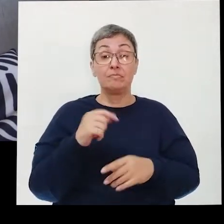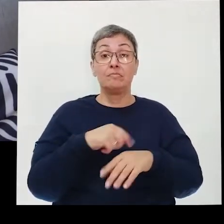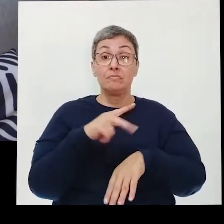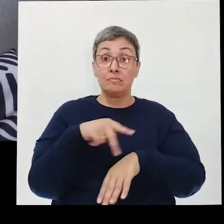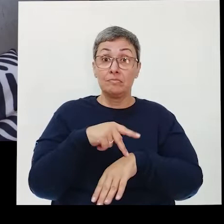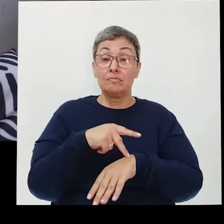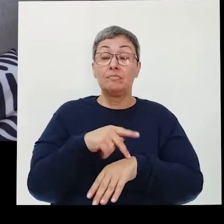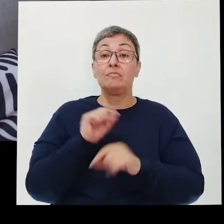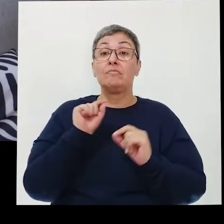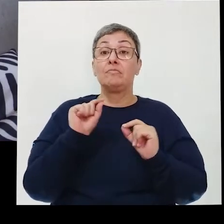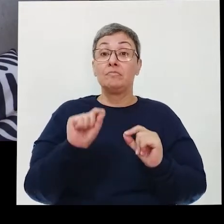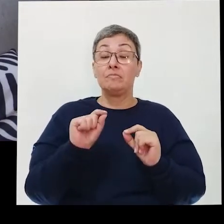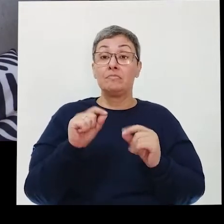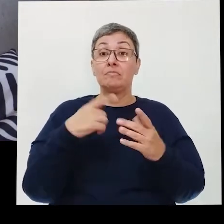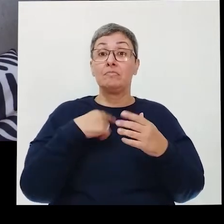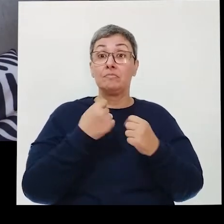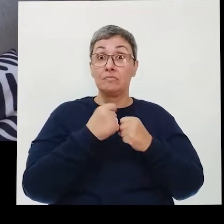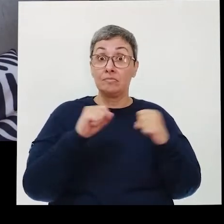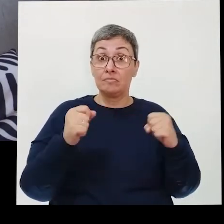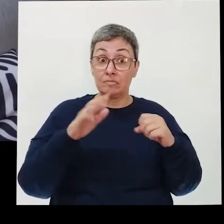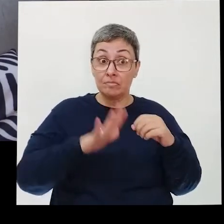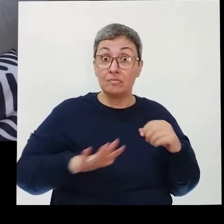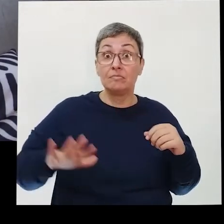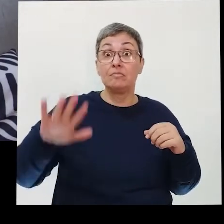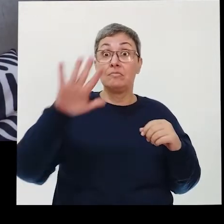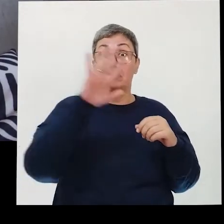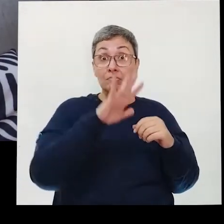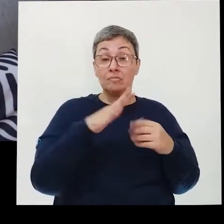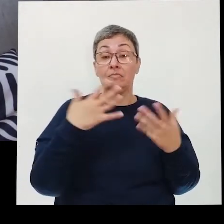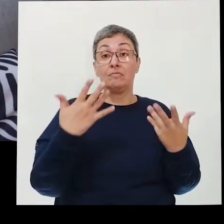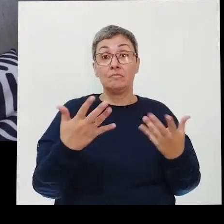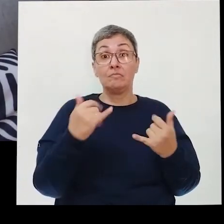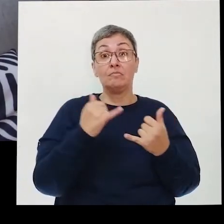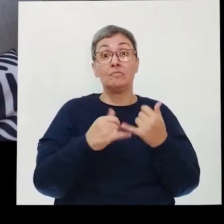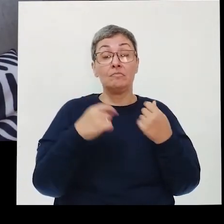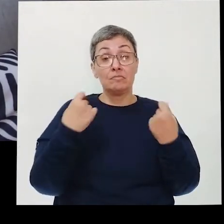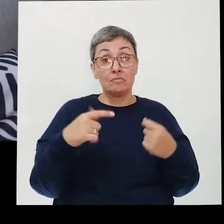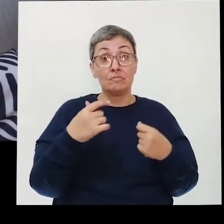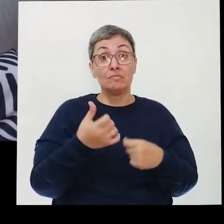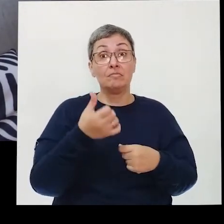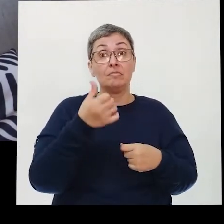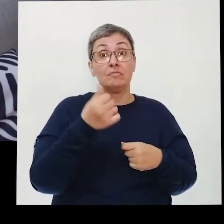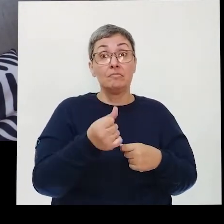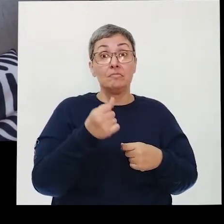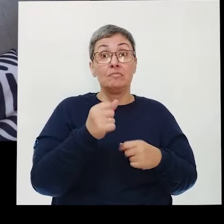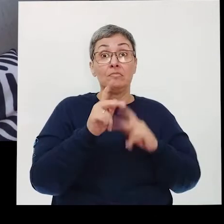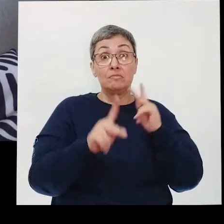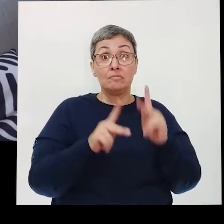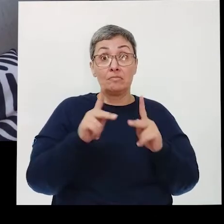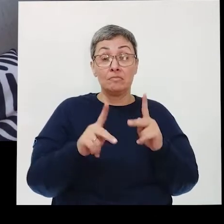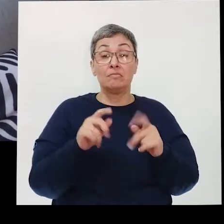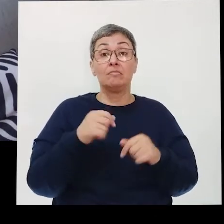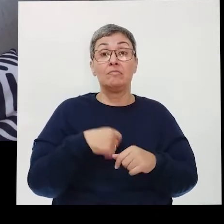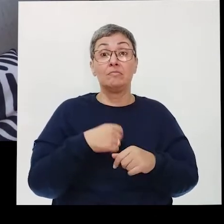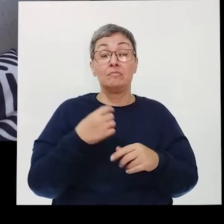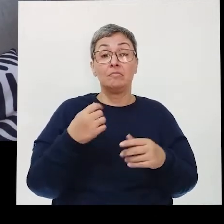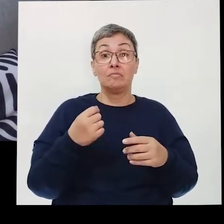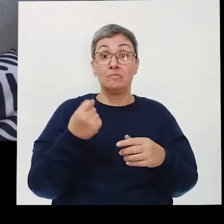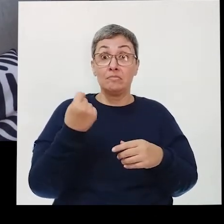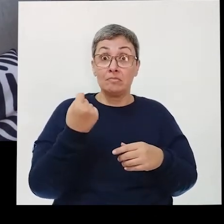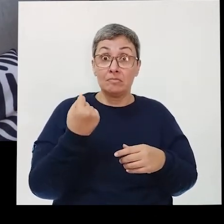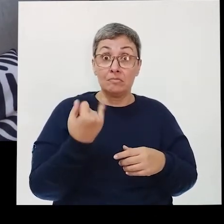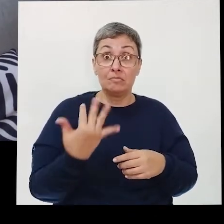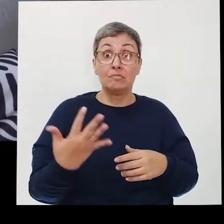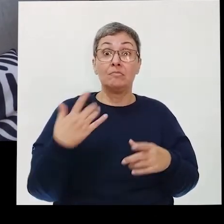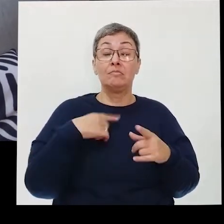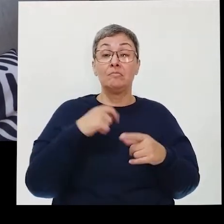Um país de dimensão territorial continental, que tem a sexta maior população do mundo. Então, assim,